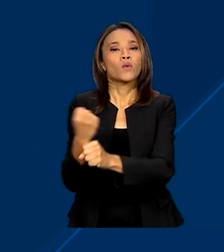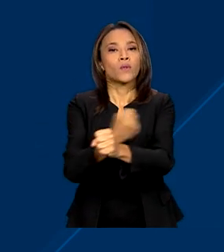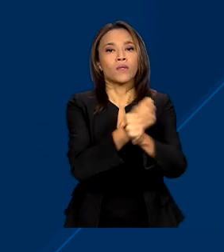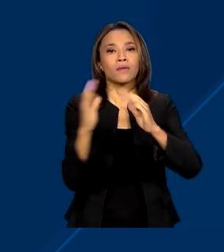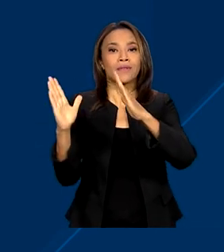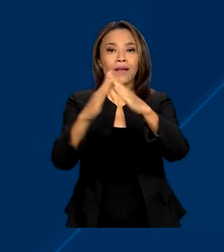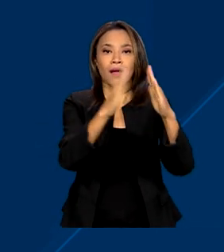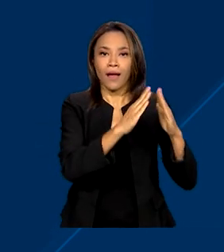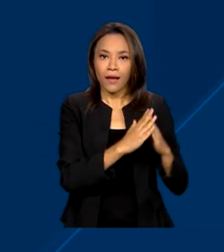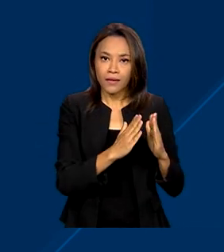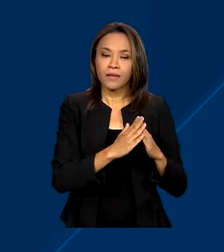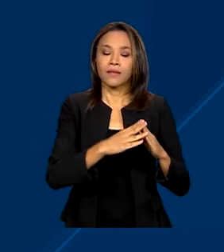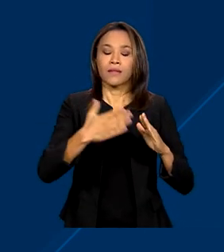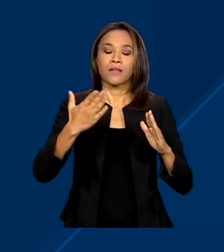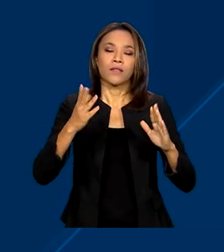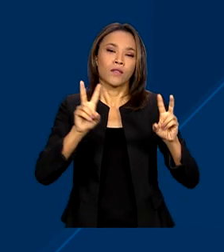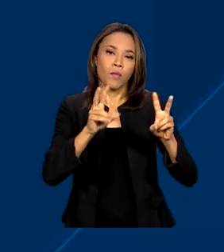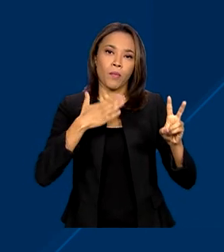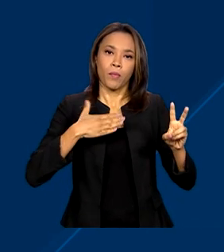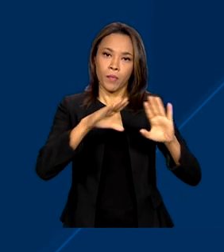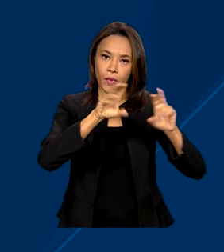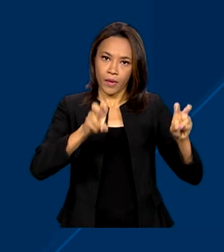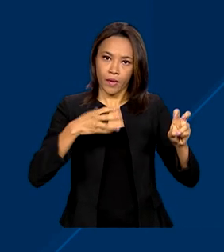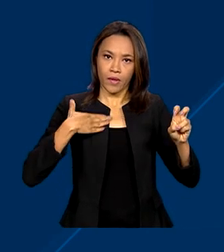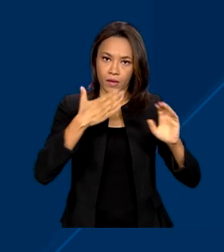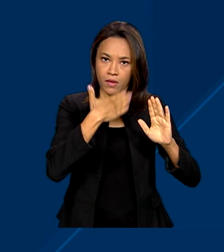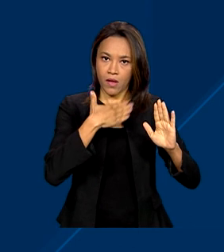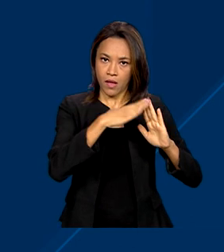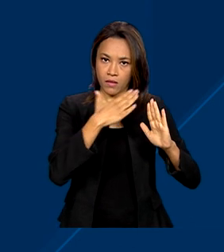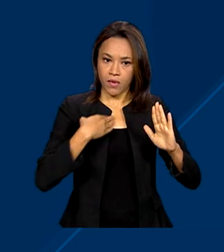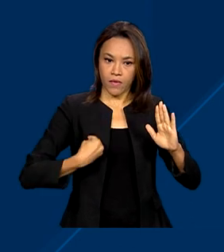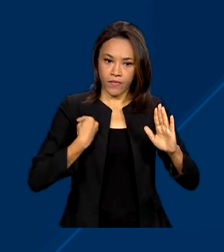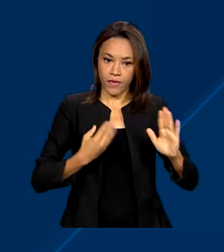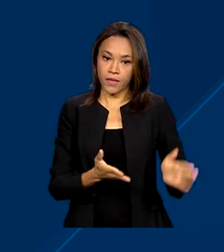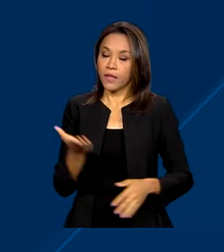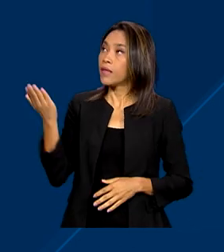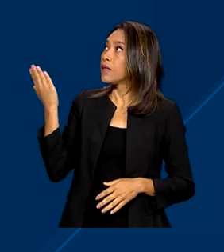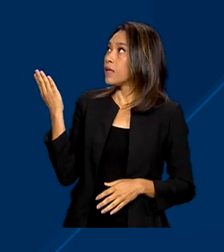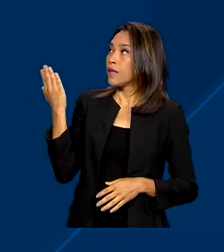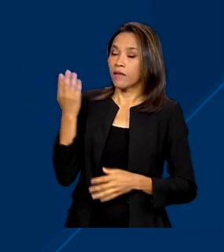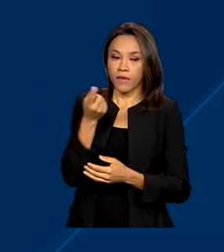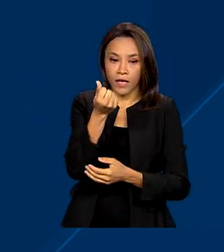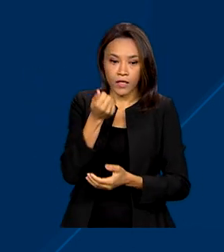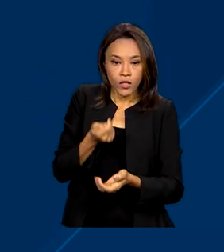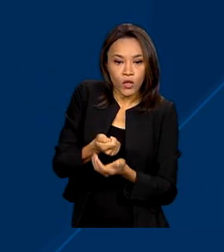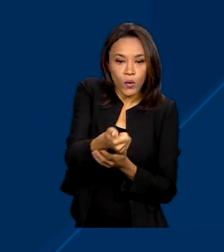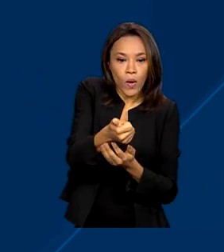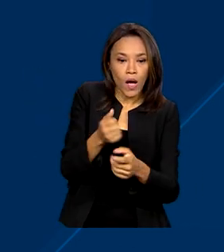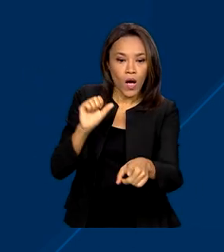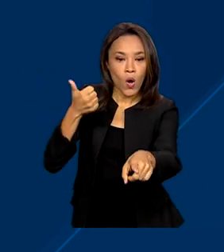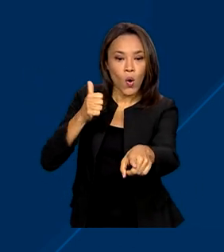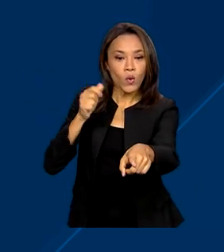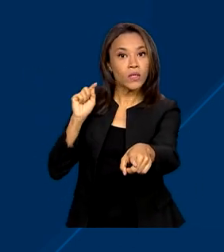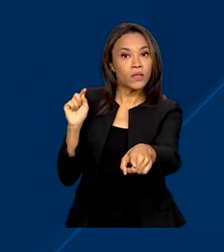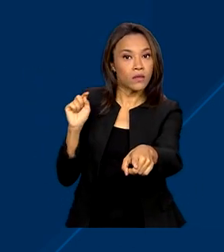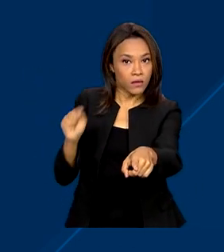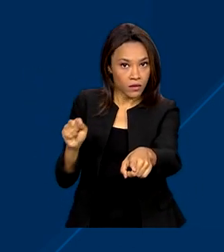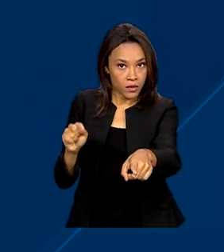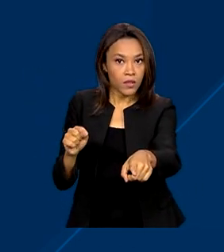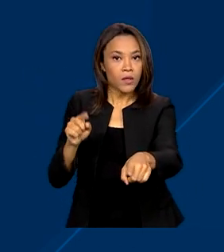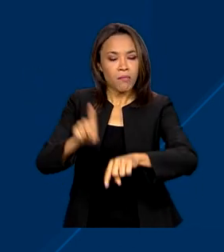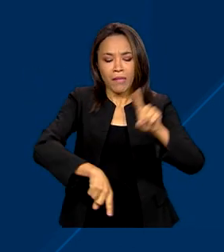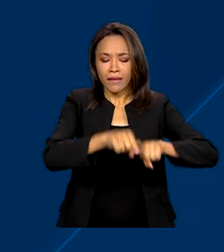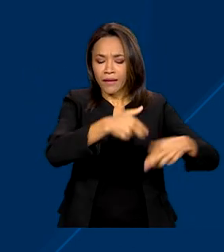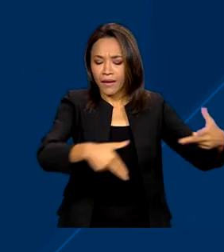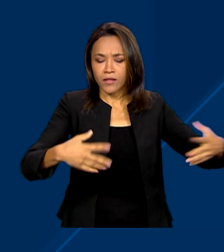no programa Minha Casa Minha Vida. A Receita Federal vai doar mais de R$ 11 milhões em mercadorias apreendidas,